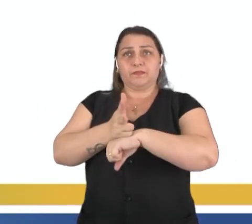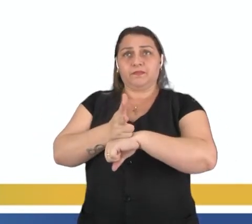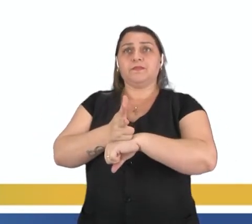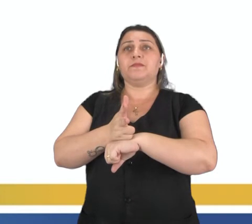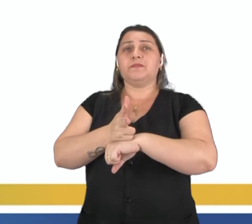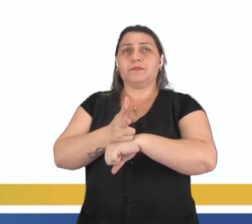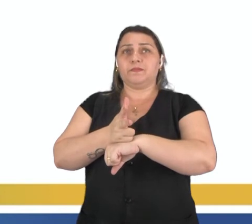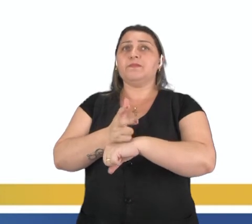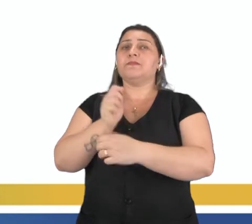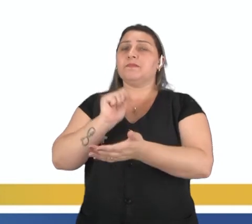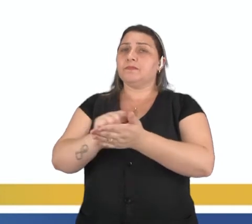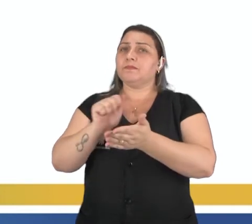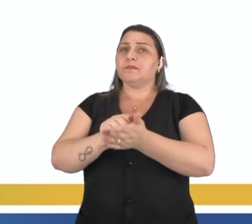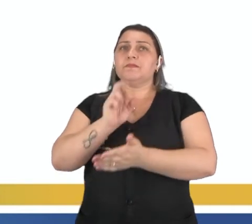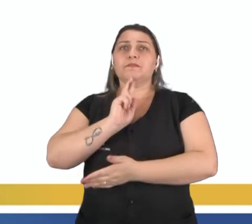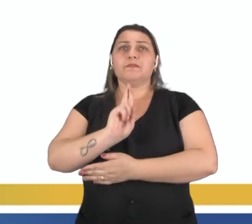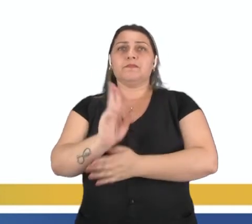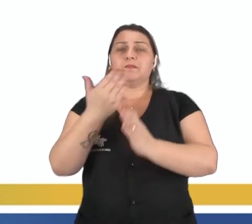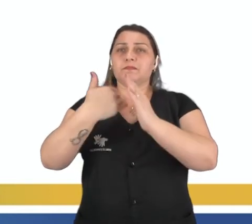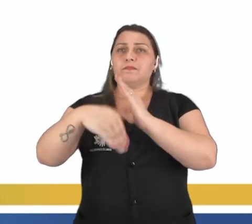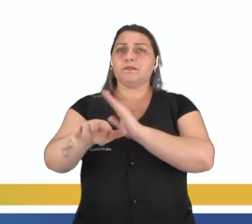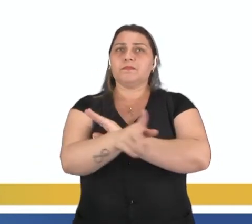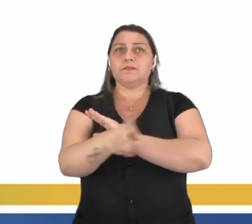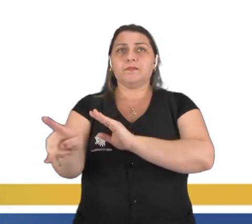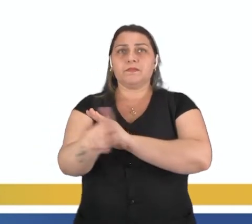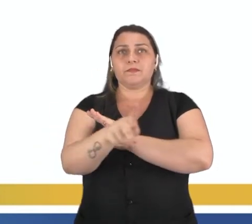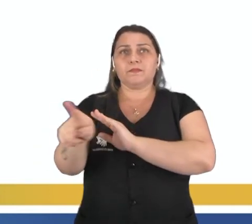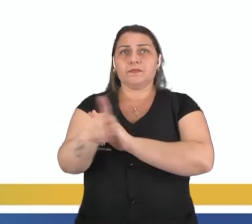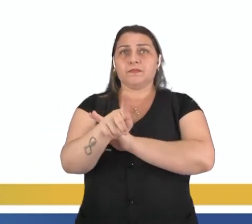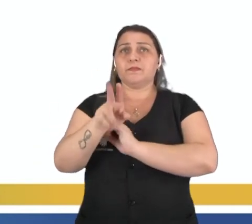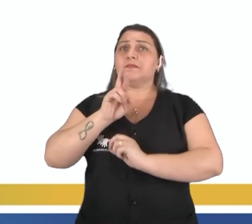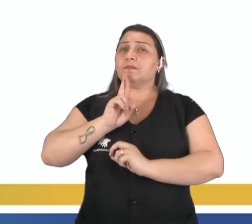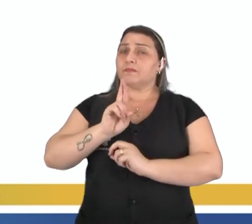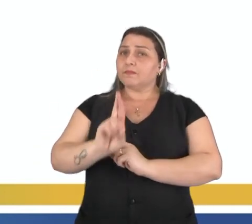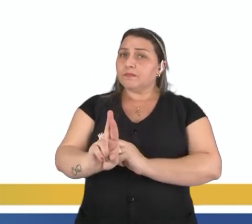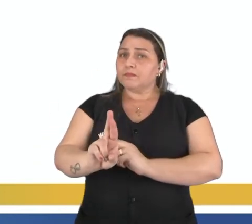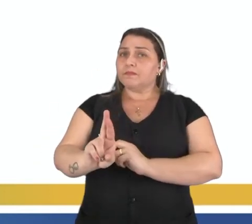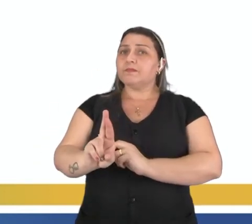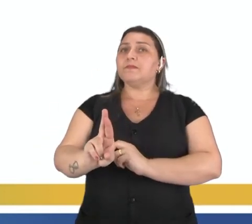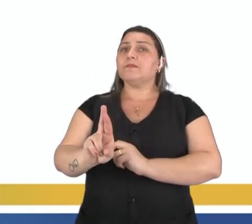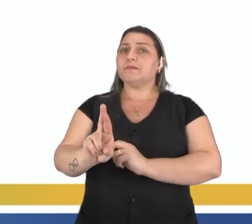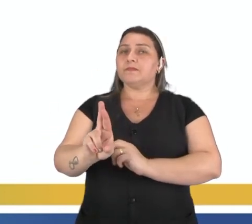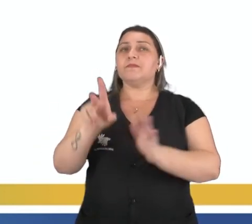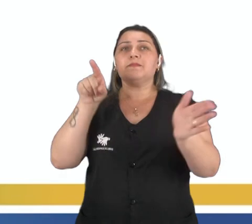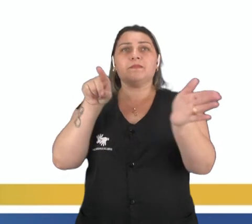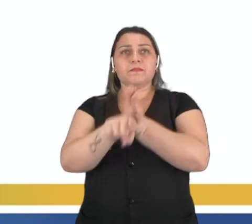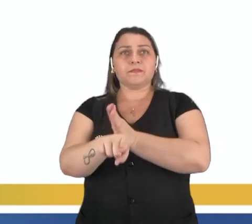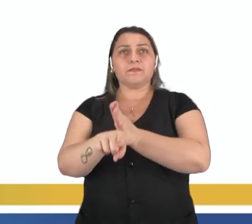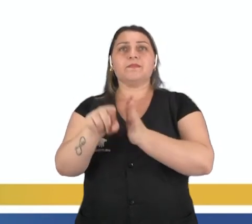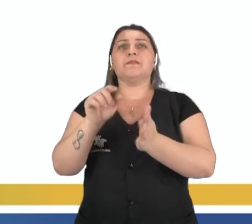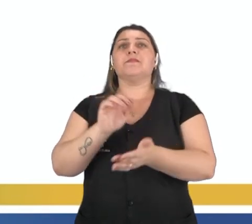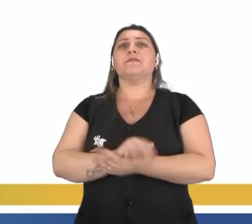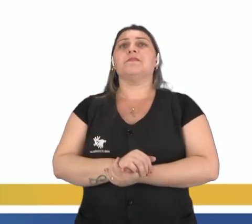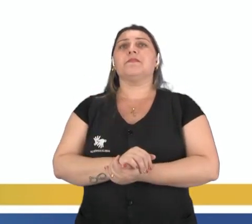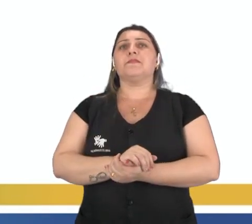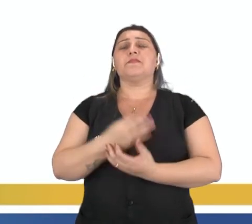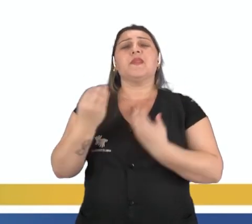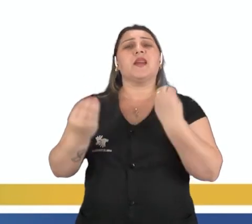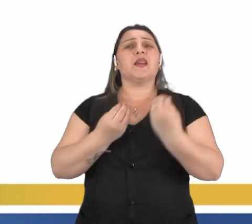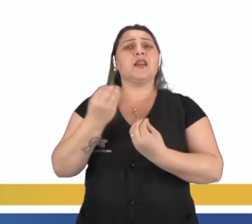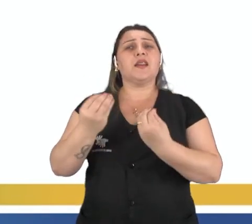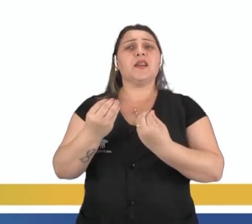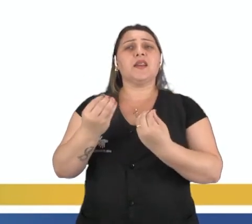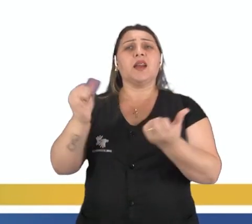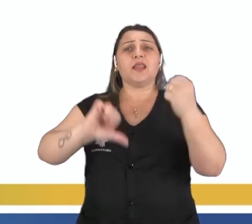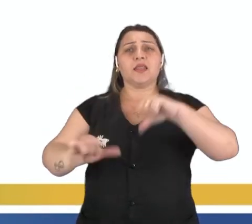Registre os resultados e mande para o seu professor E responda as seguintes questões abaixo Para